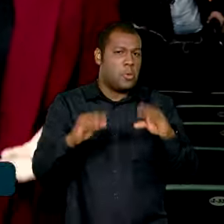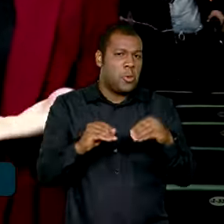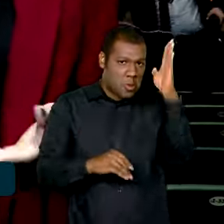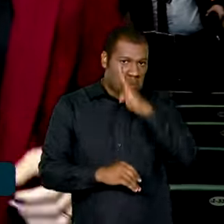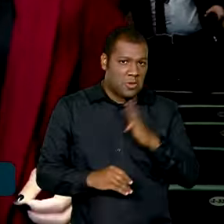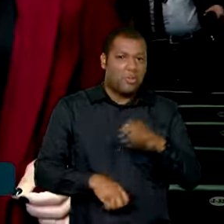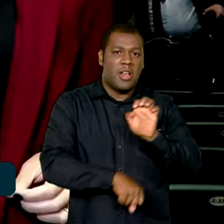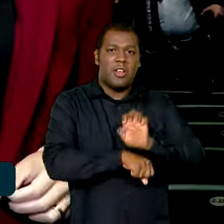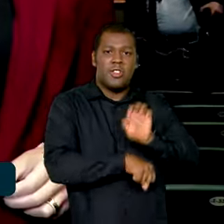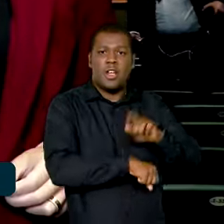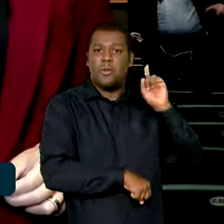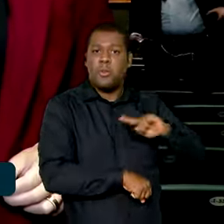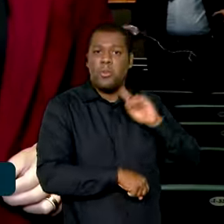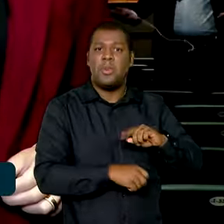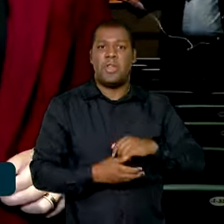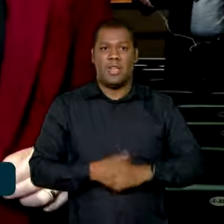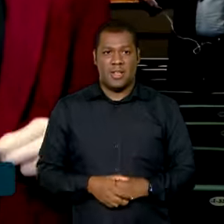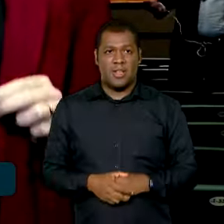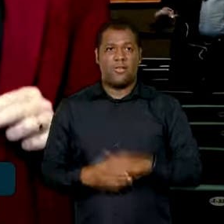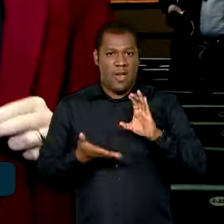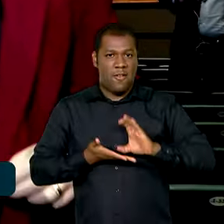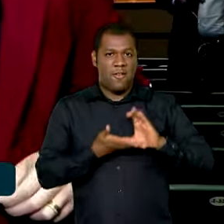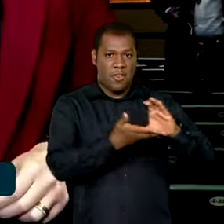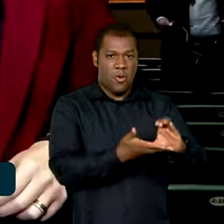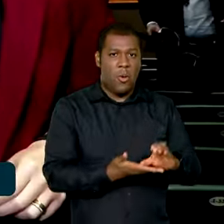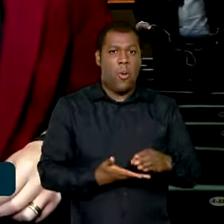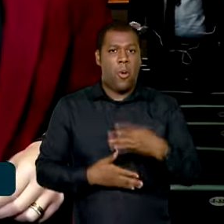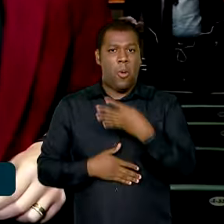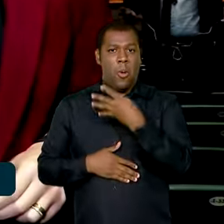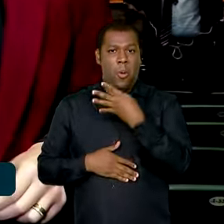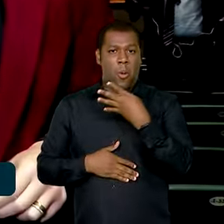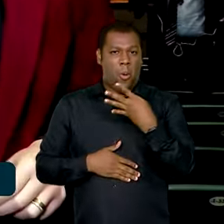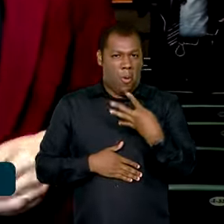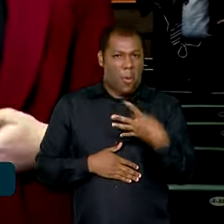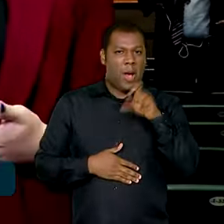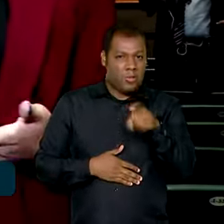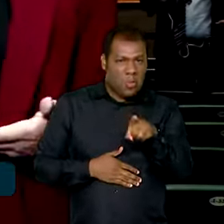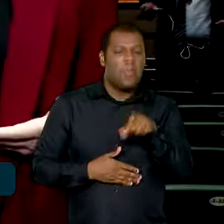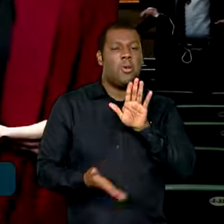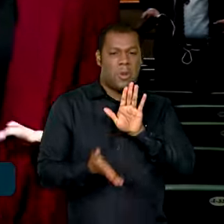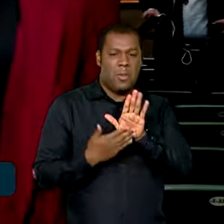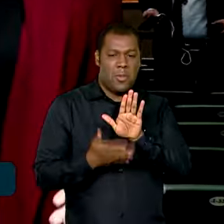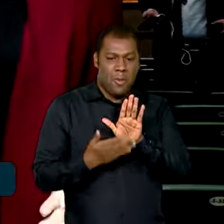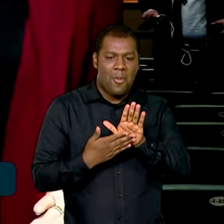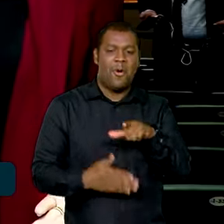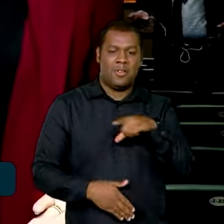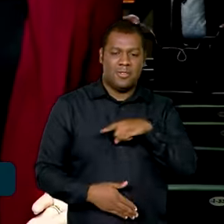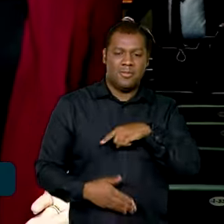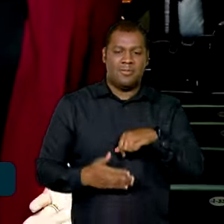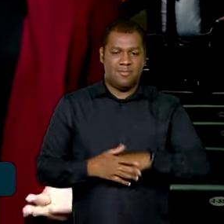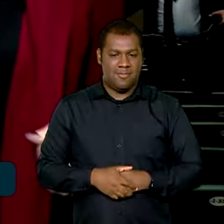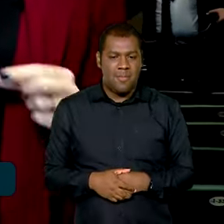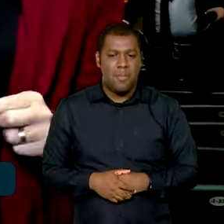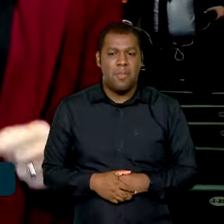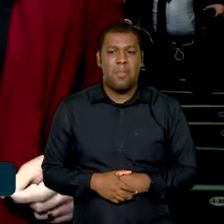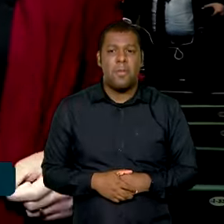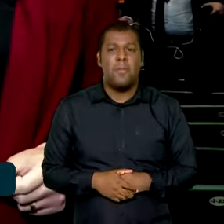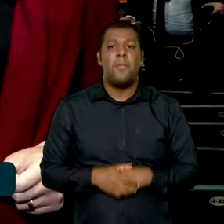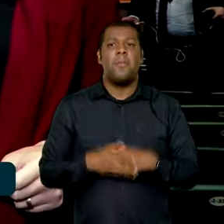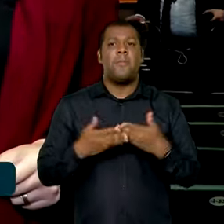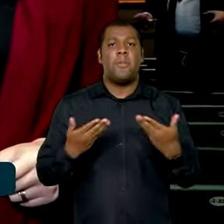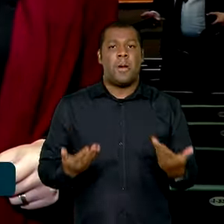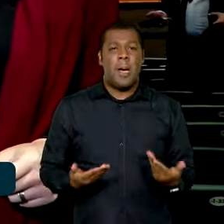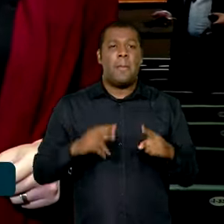Gerais foram enviadas 4.255 propostas. A publicação do resultado da primeira fase está